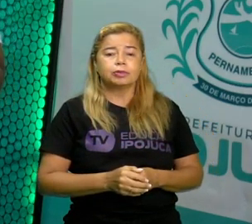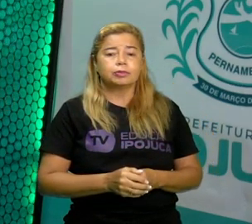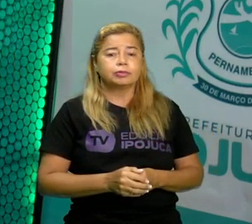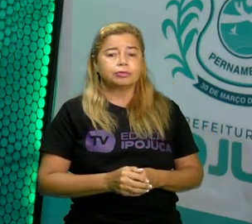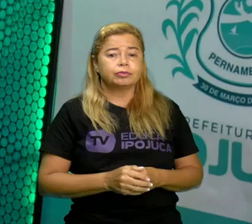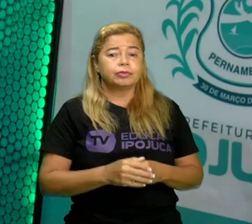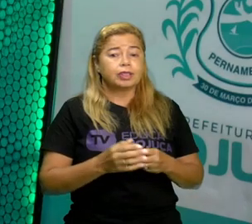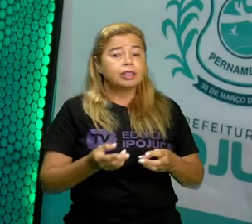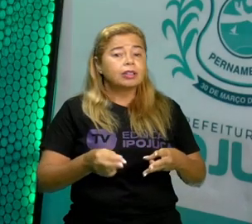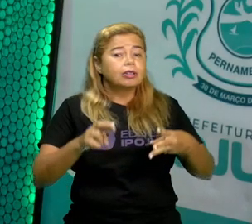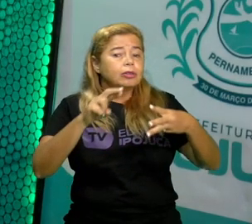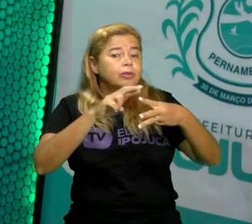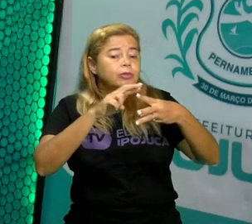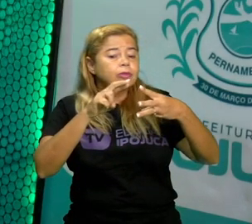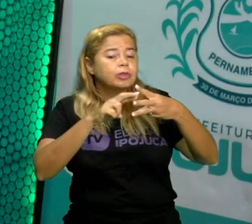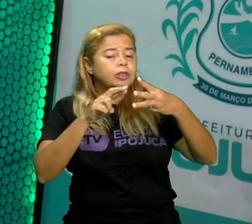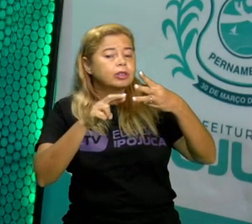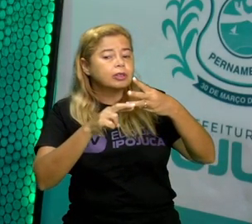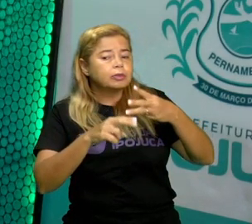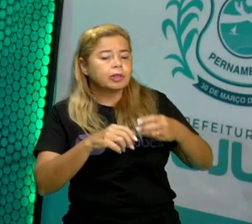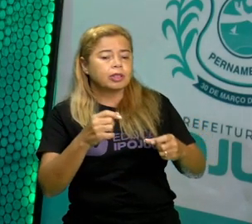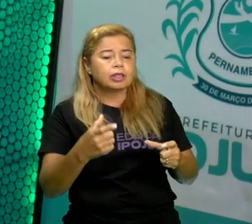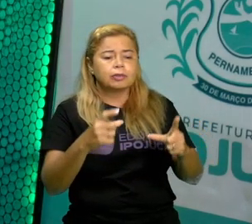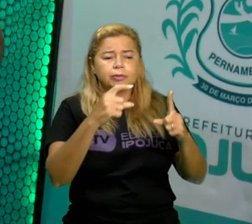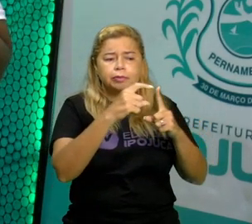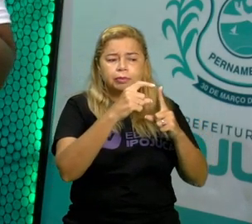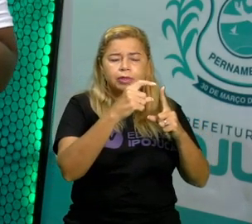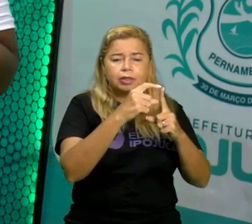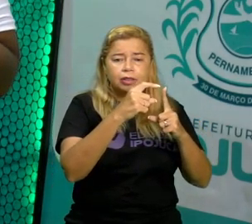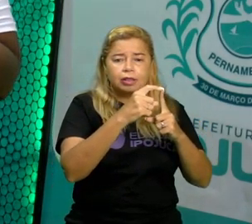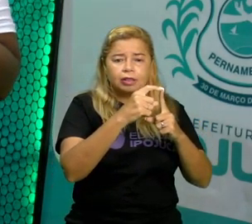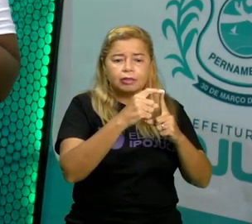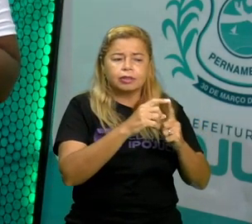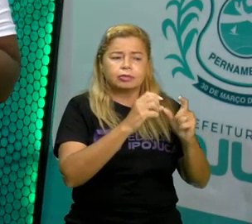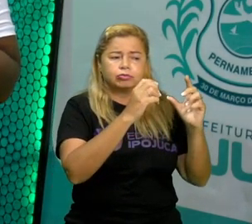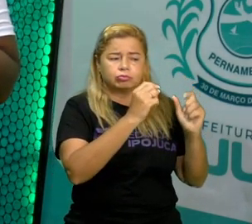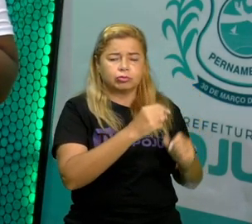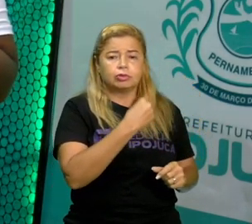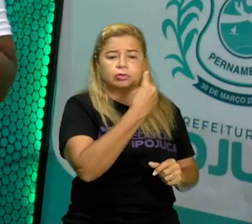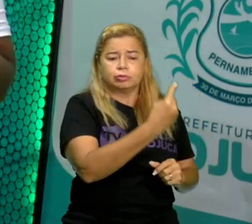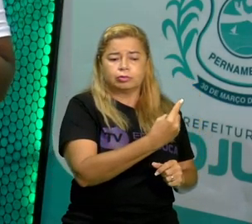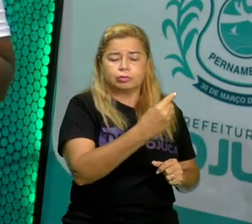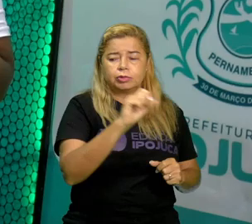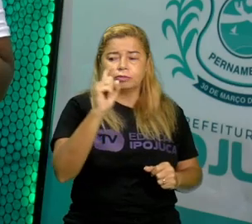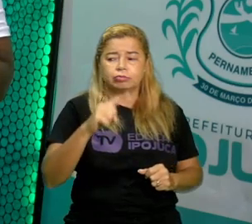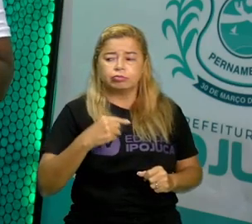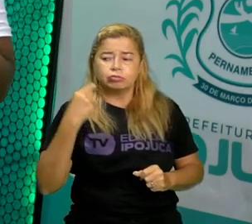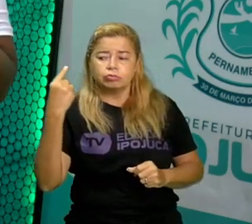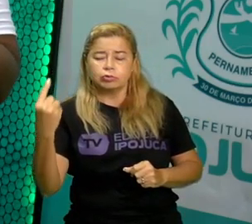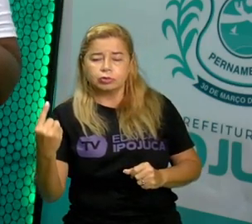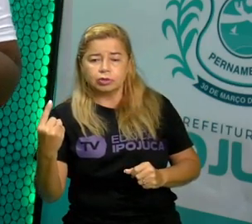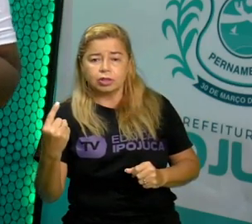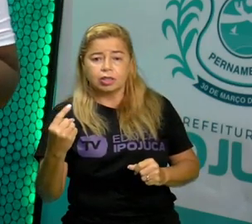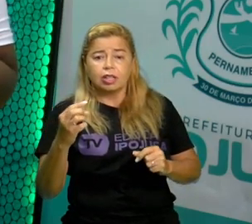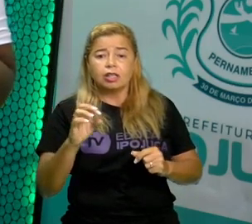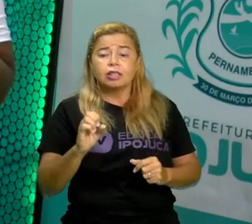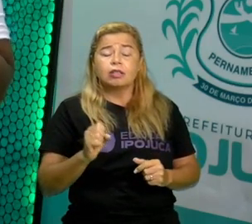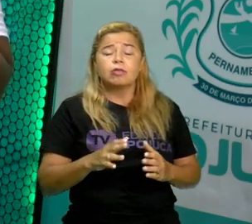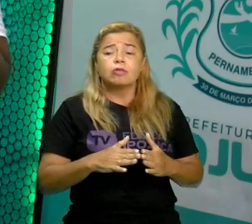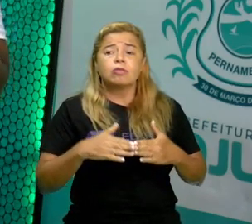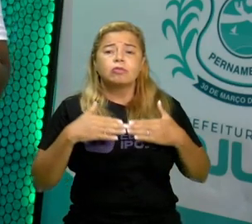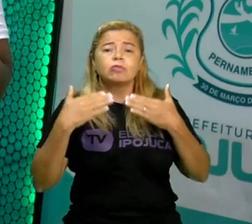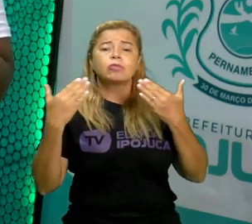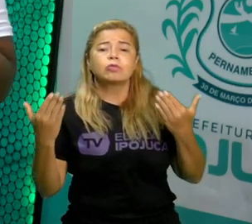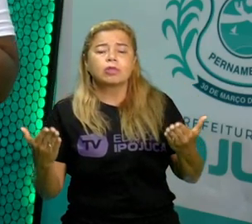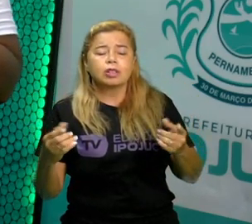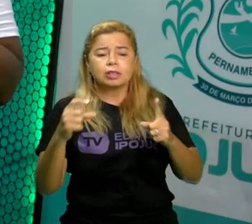com as outras. Então, quais são as palavras que rimam